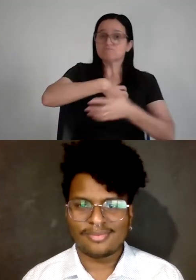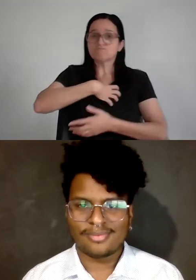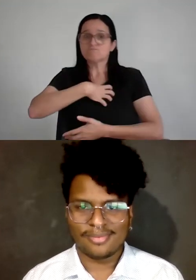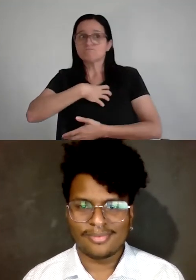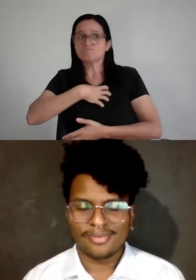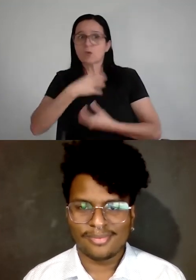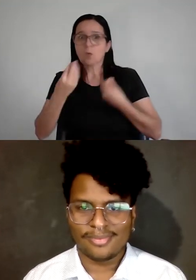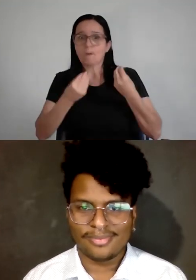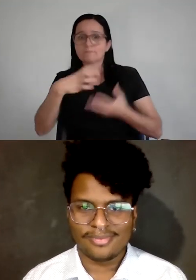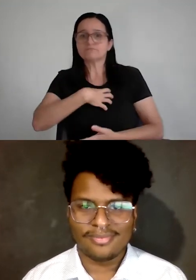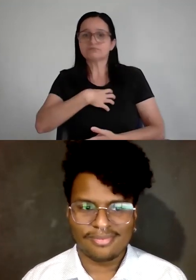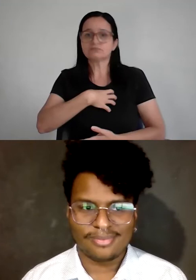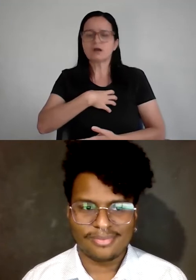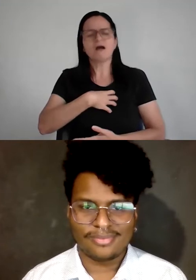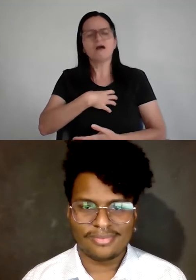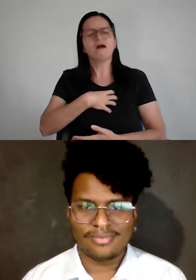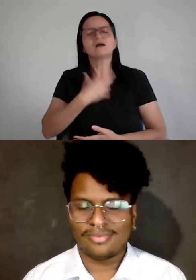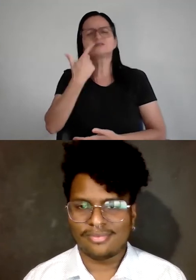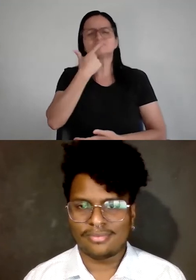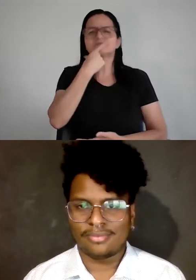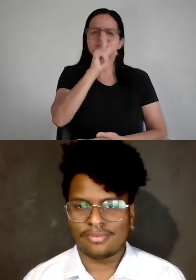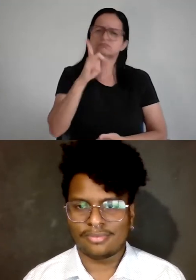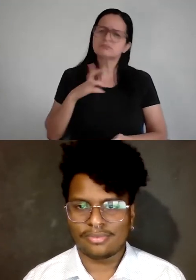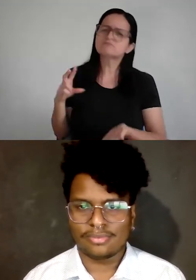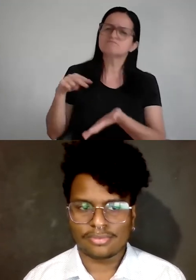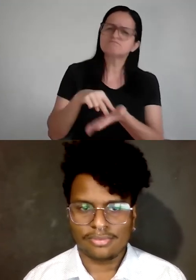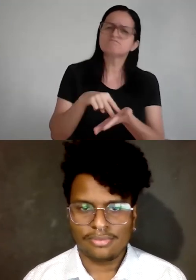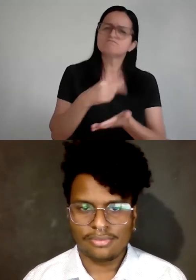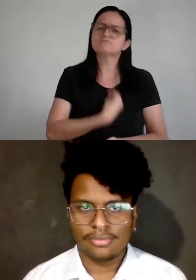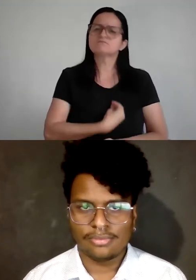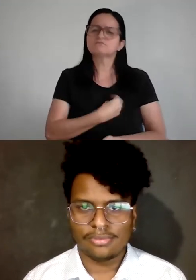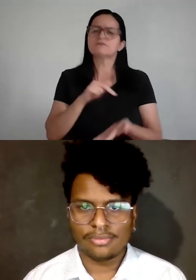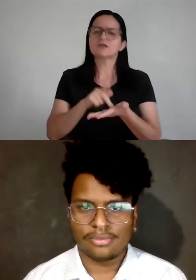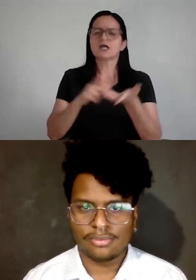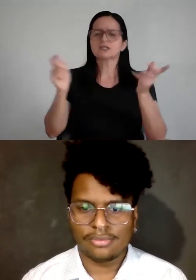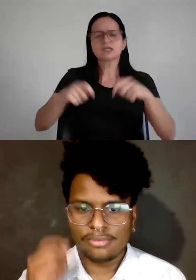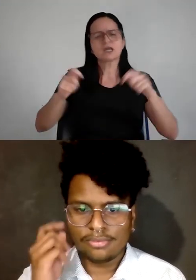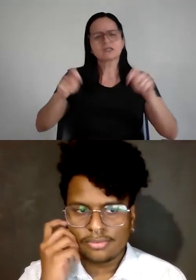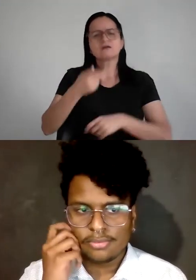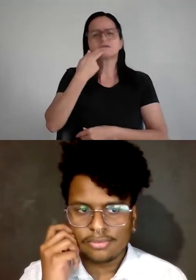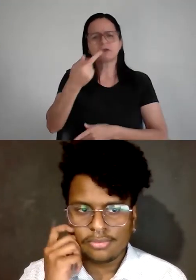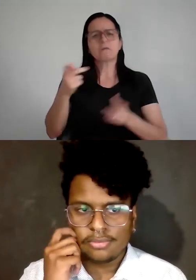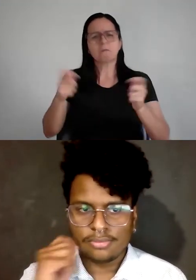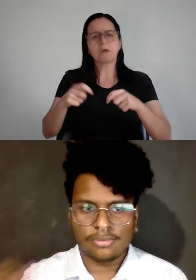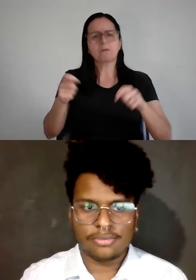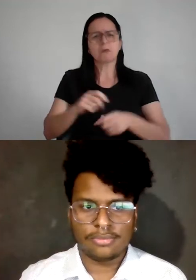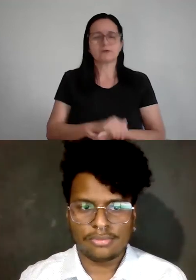para acreditar que esse espaço é seu, que esse lugar de fala é meu, que eu posso estar ali também. Então, só me conectando com todo mundo aqui, não